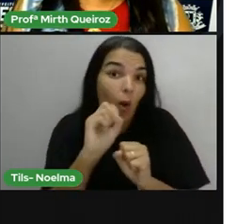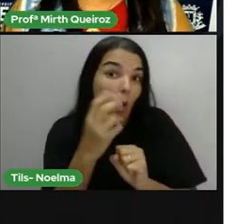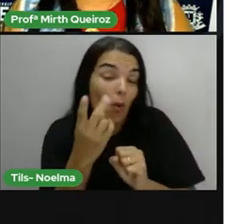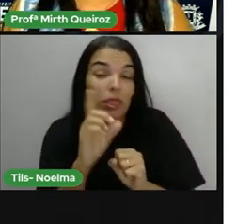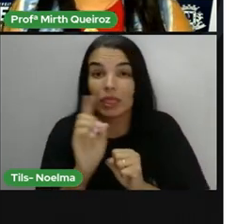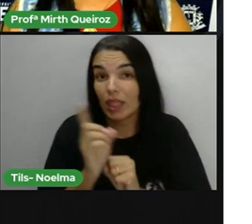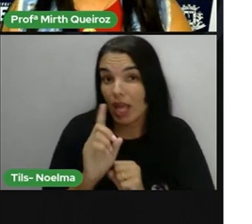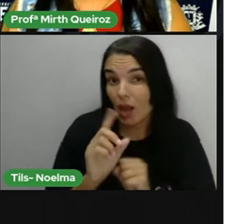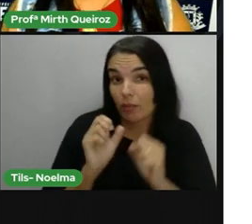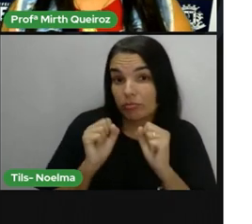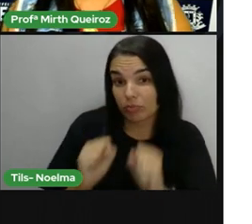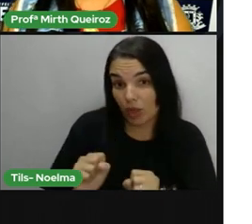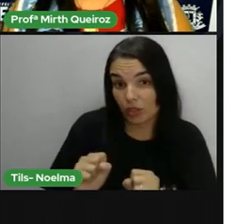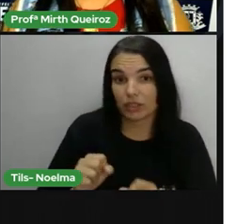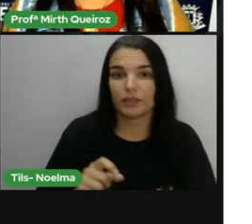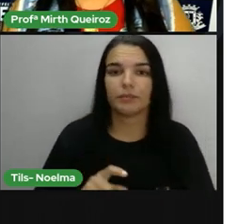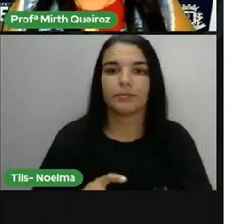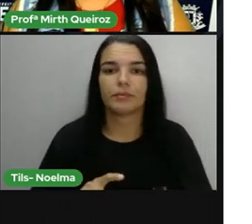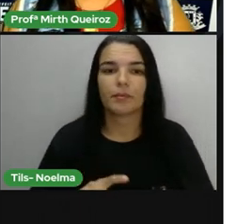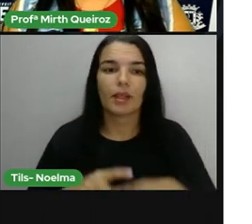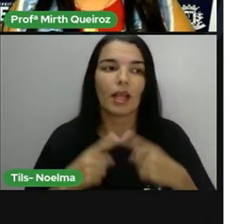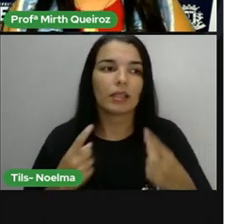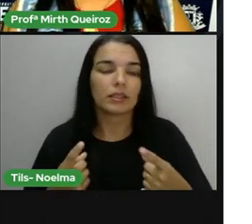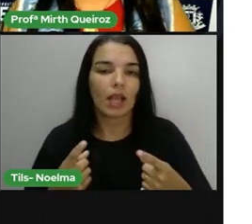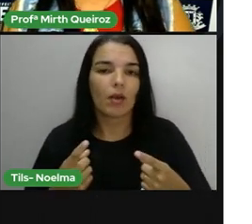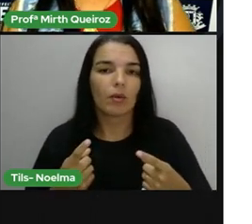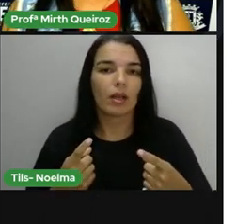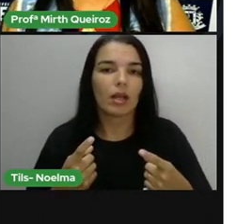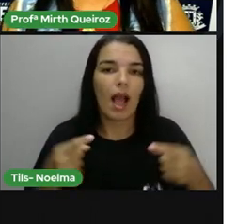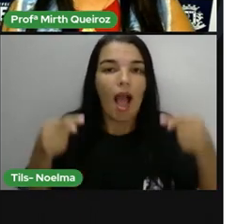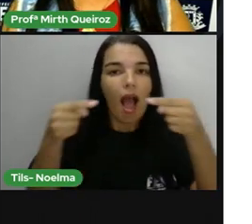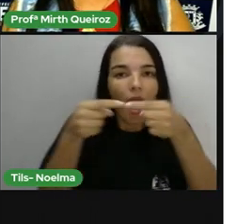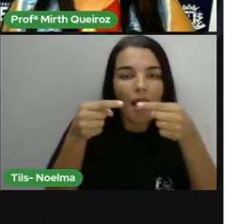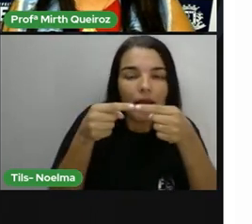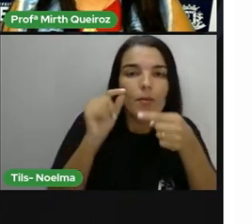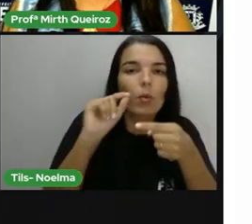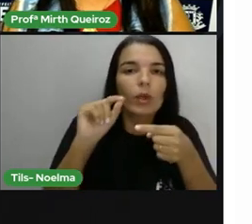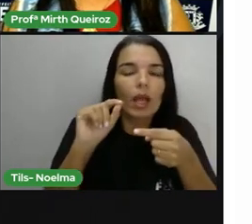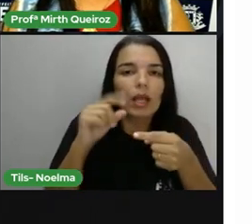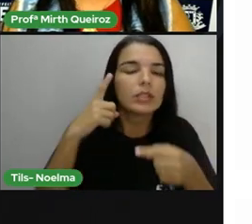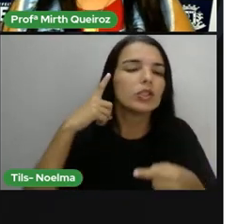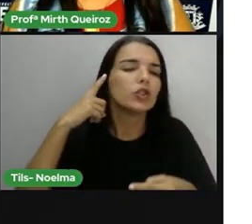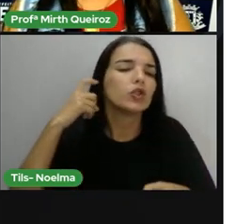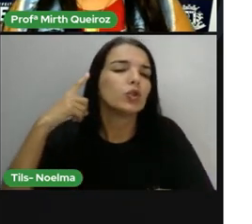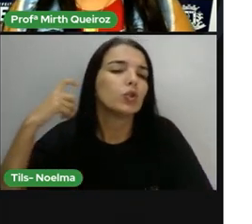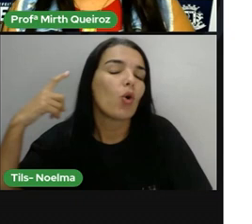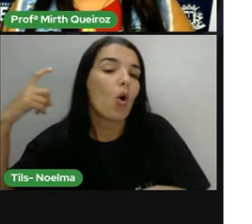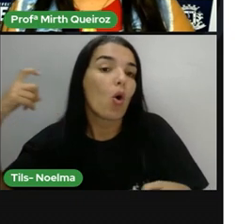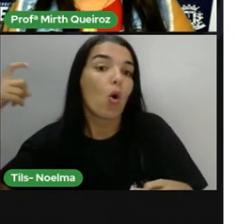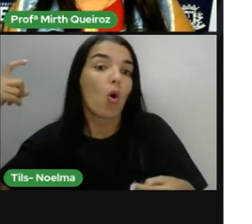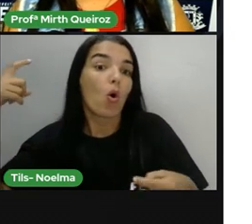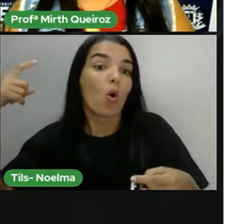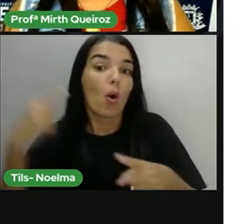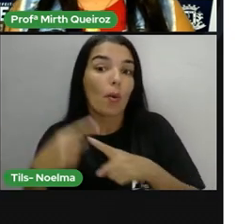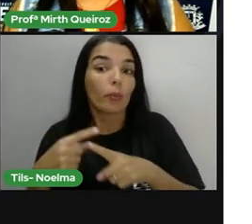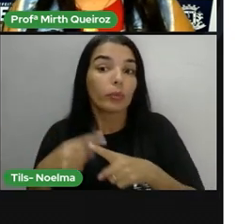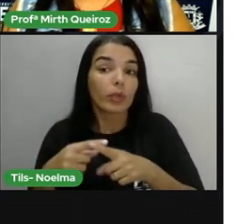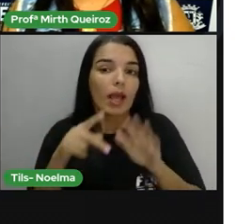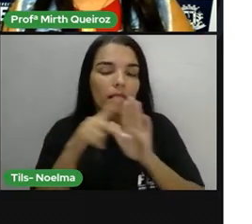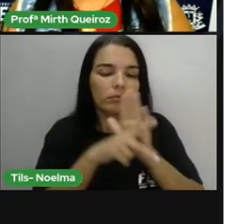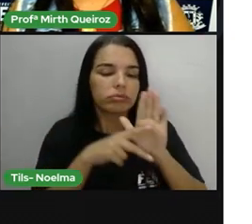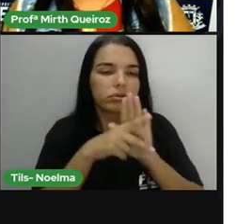poemas, certo? As rimas estão associadas à sonoridade dos poemas. E que acontecem com a